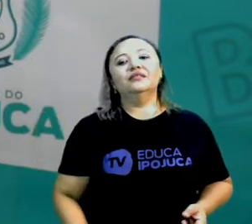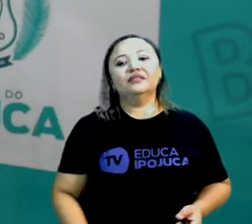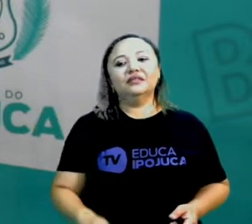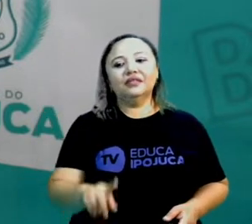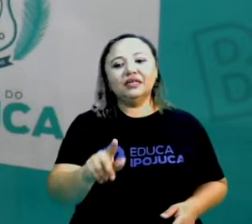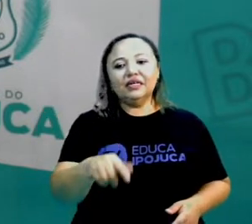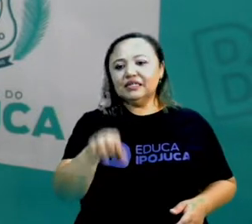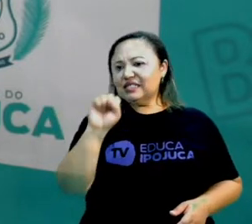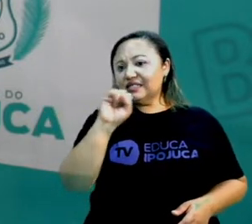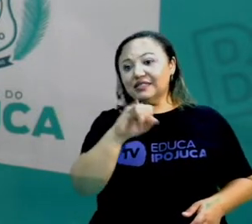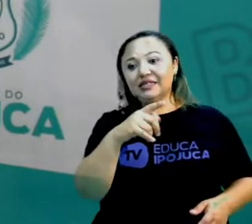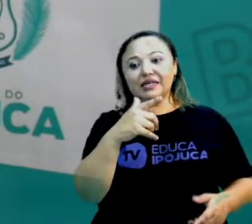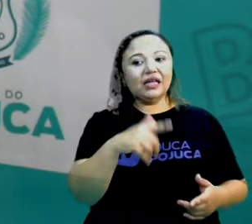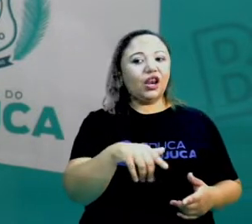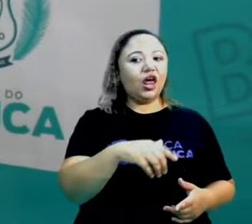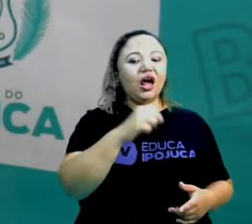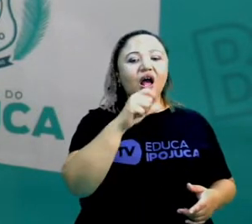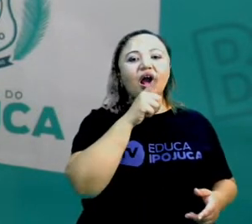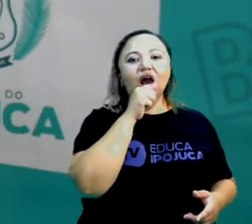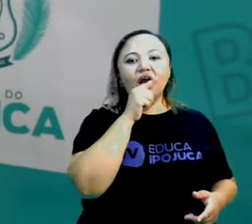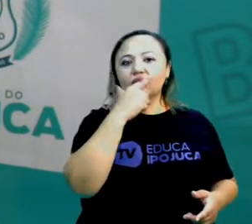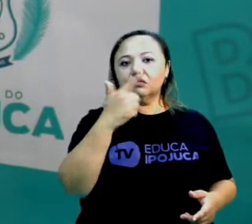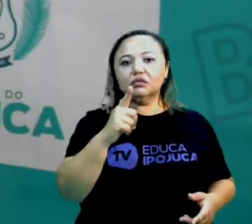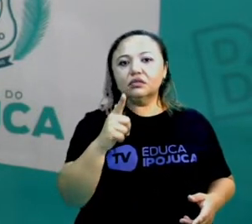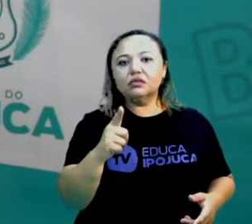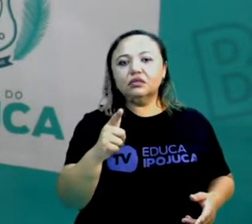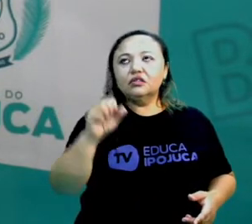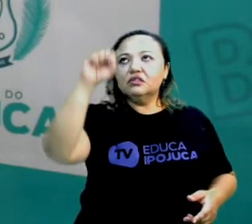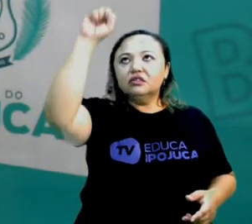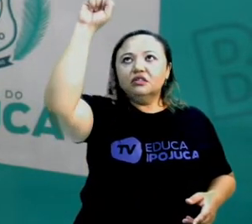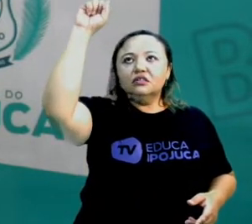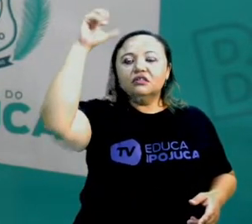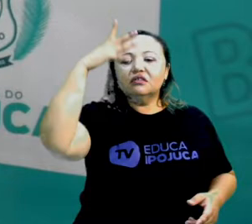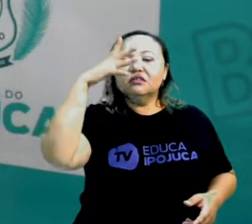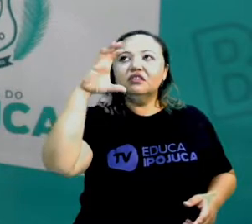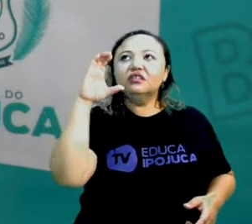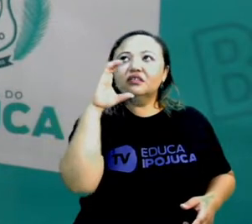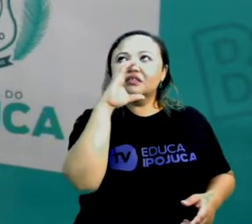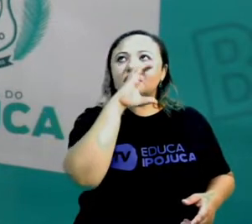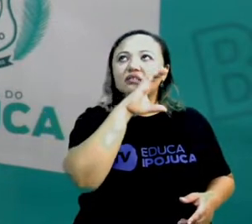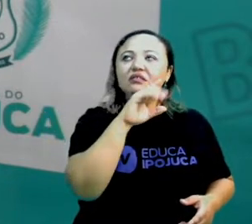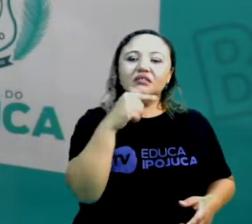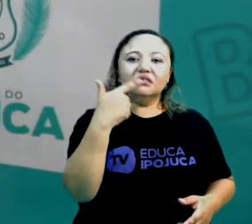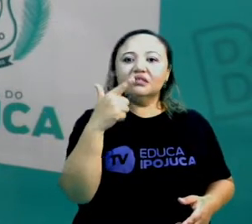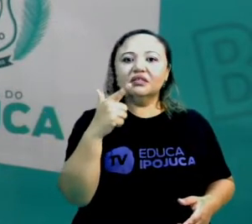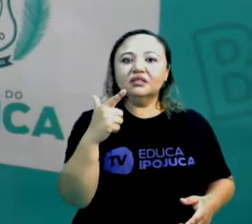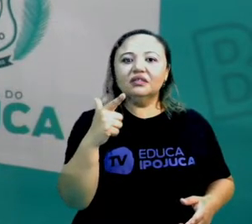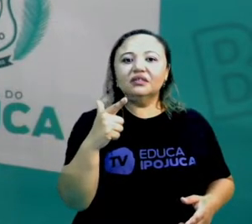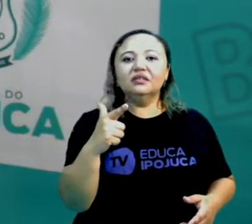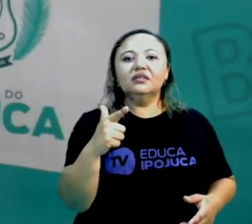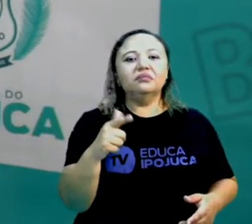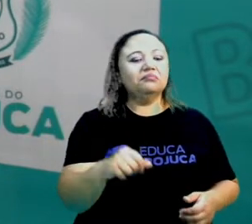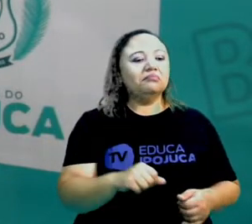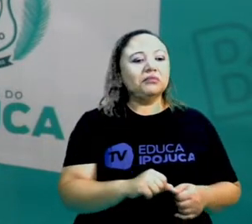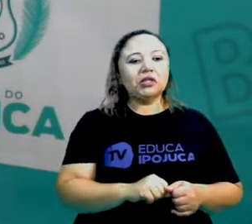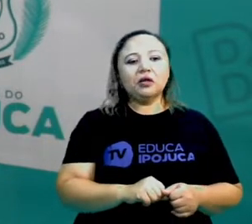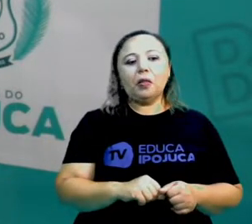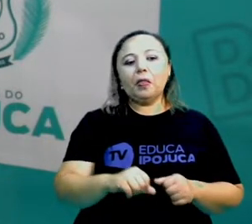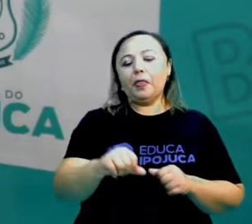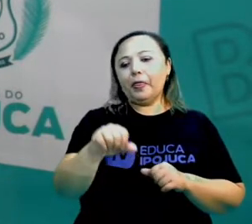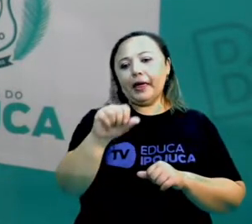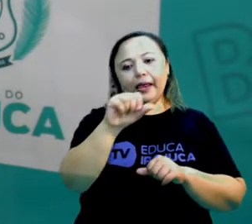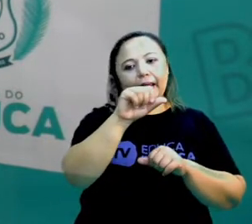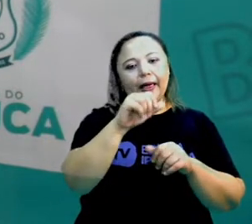se ela não receber luz ou calor solar, tá? Ela não vai produzir